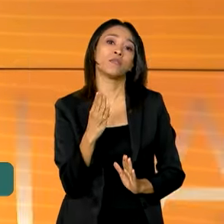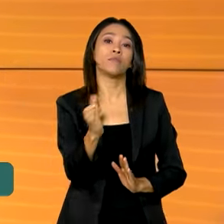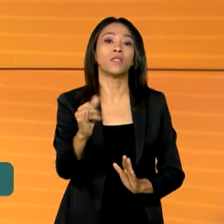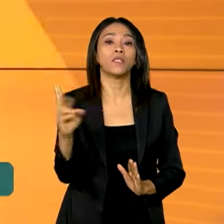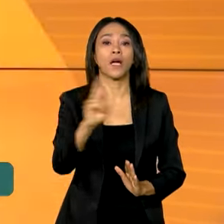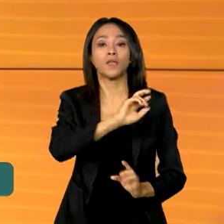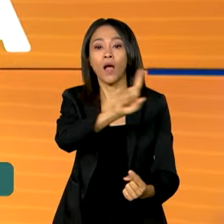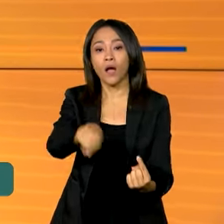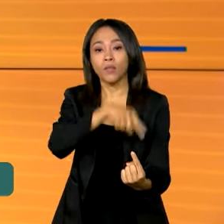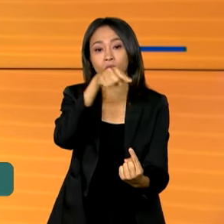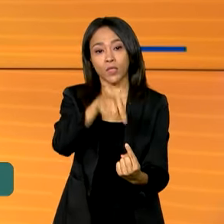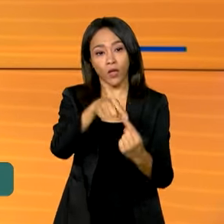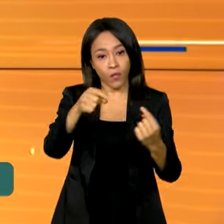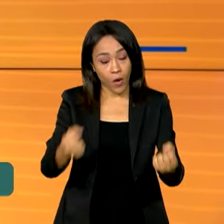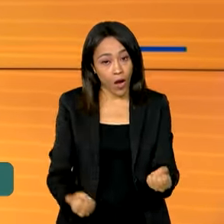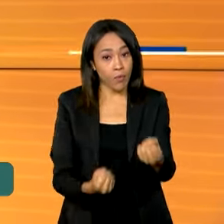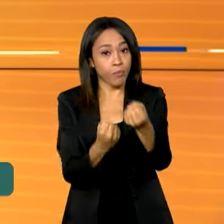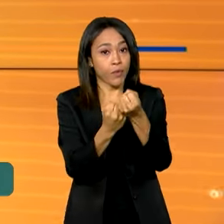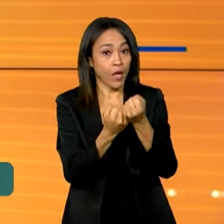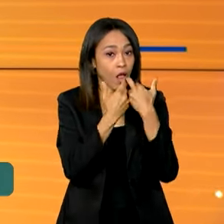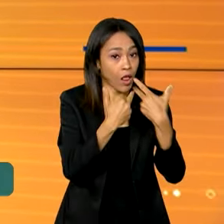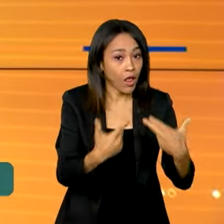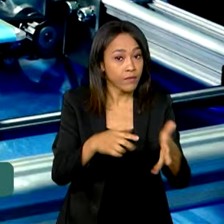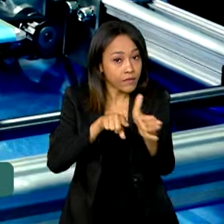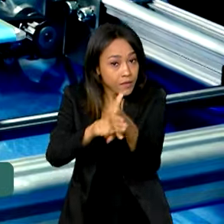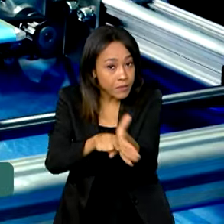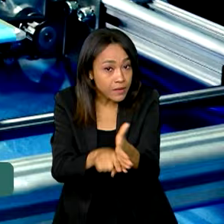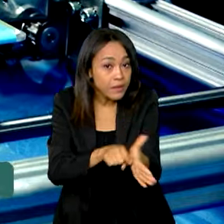a infraestrutura de inovação e pesquisa.